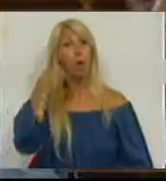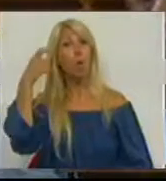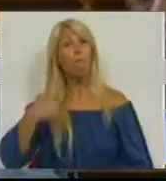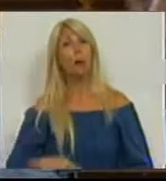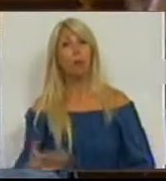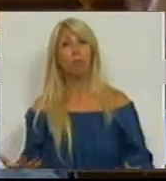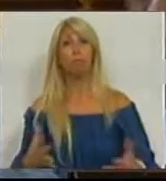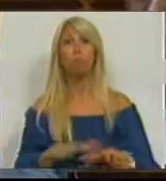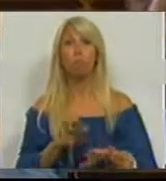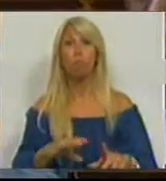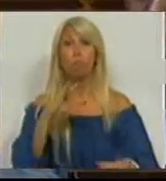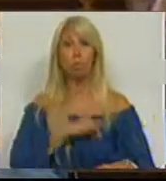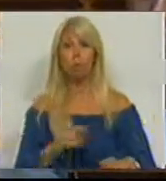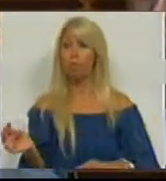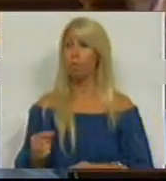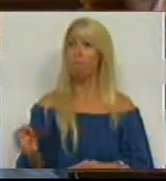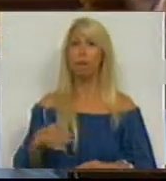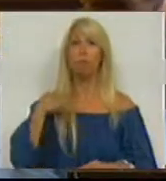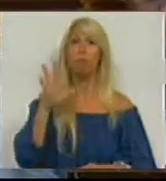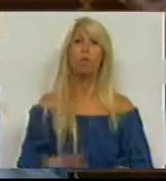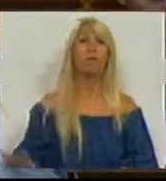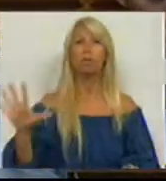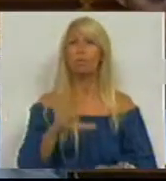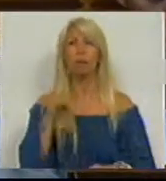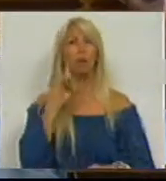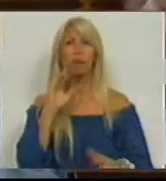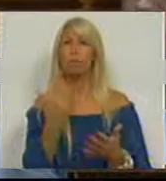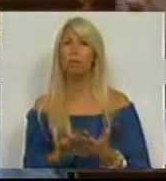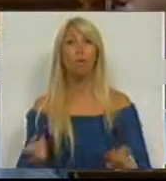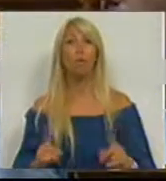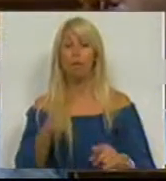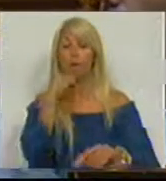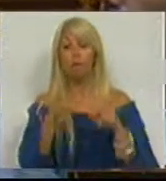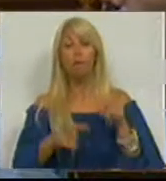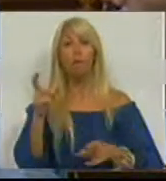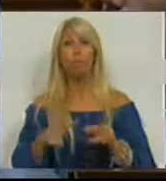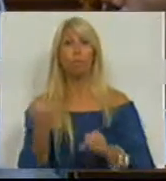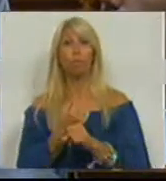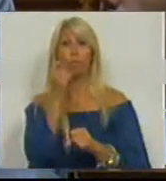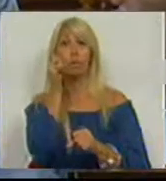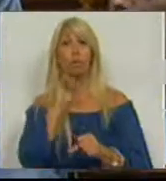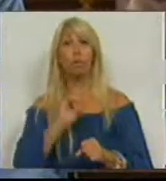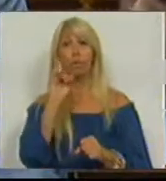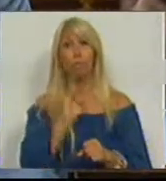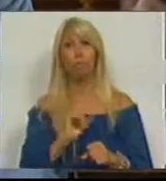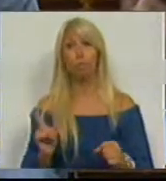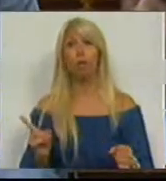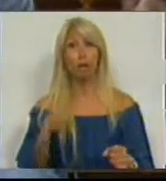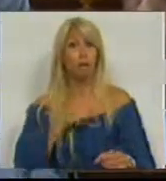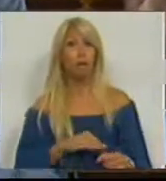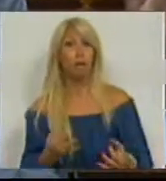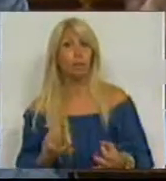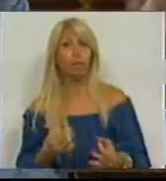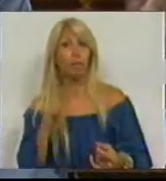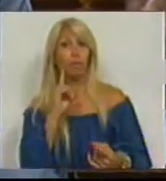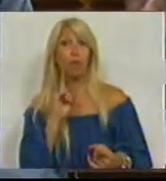um salário mínimo nacional que já não garante às trabalhadoras e aos trabalhadores que o oferem um